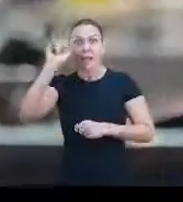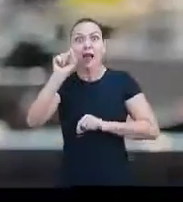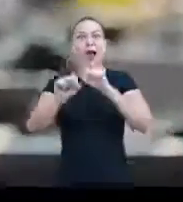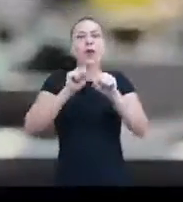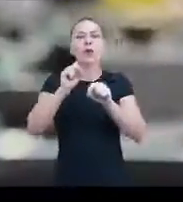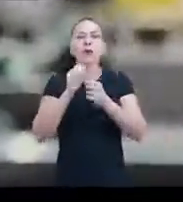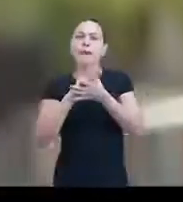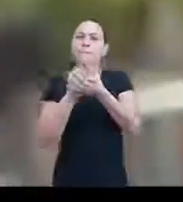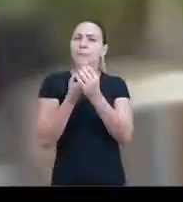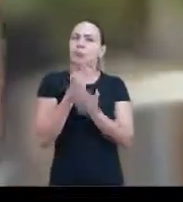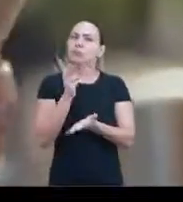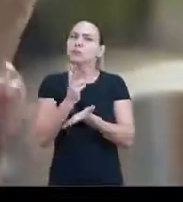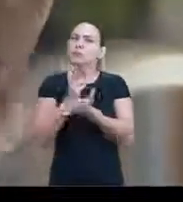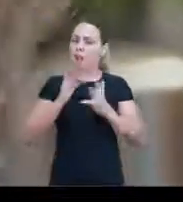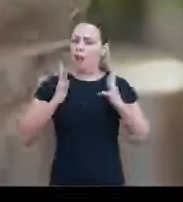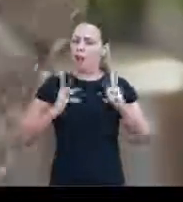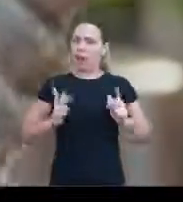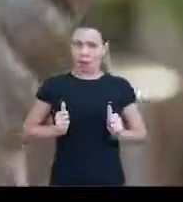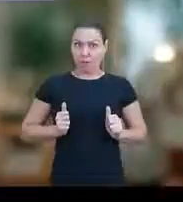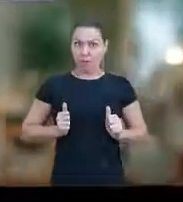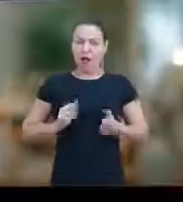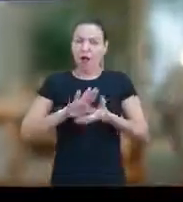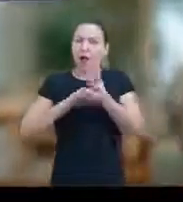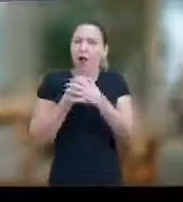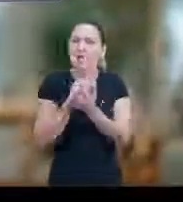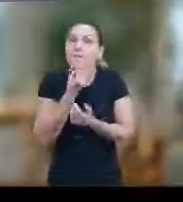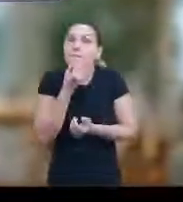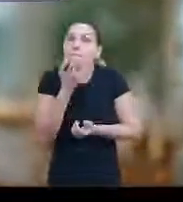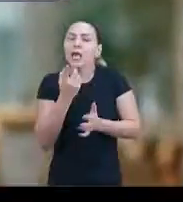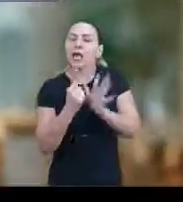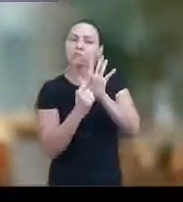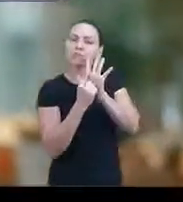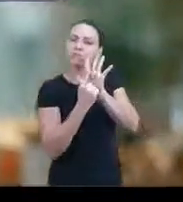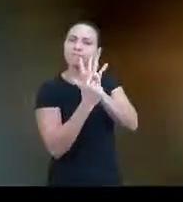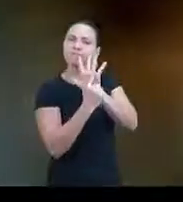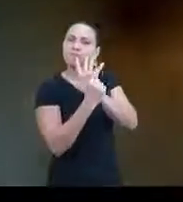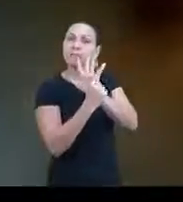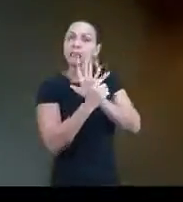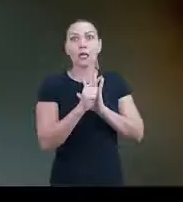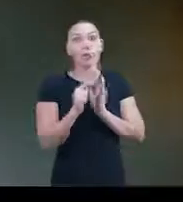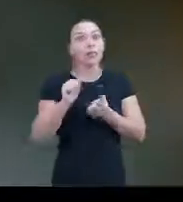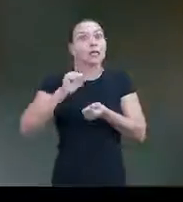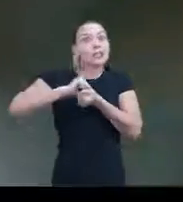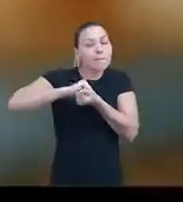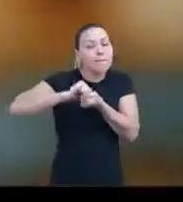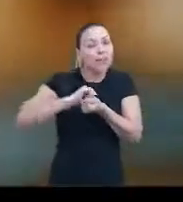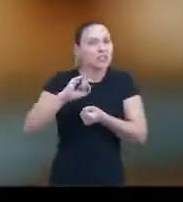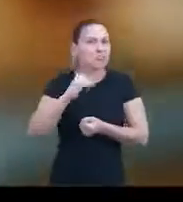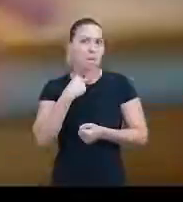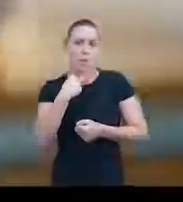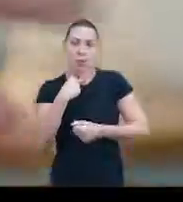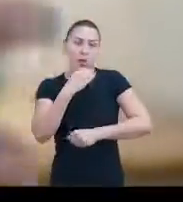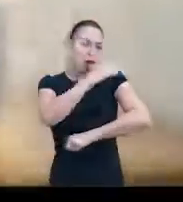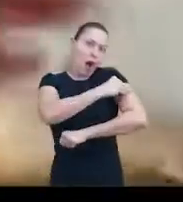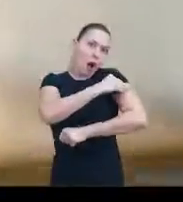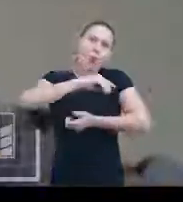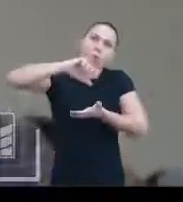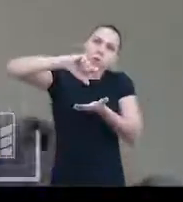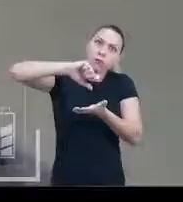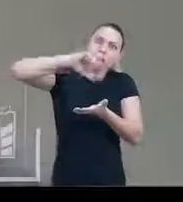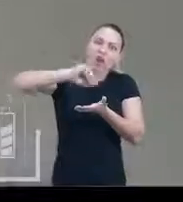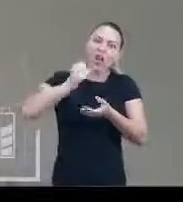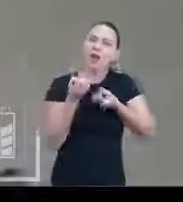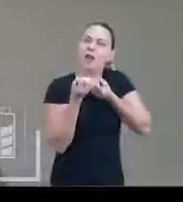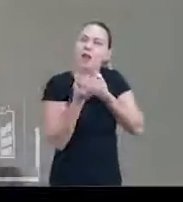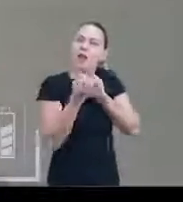a prevenção é manter as mãos sempre limpas. Lave bem as mãos, dedo a dedo, com sabão. Se não puder, use álcool em